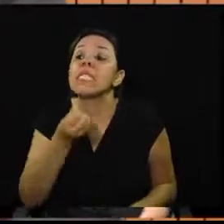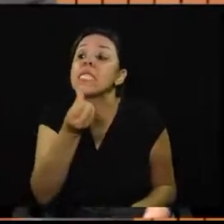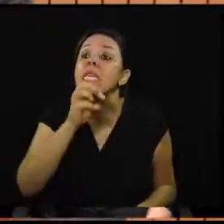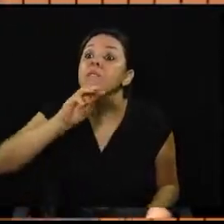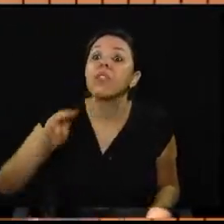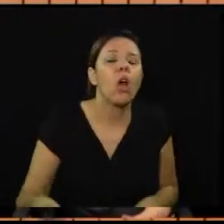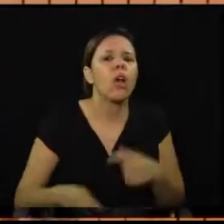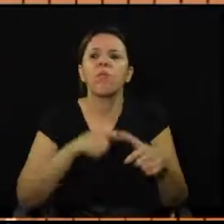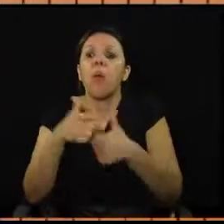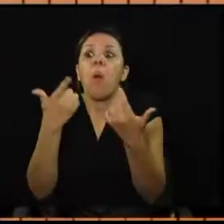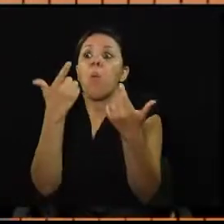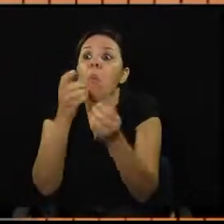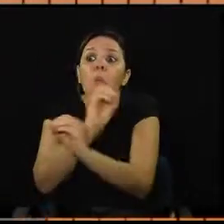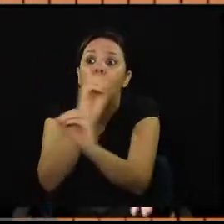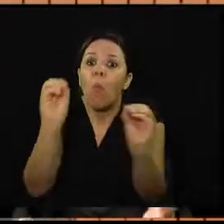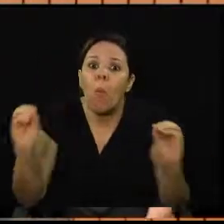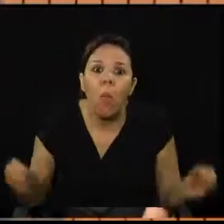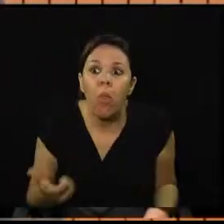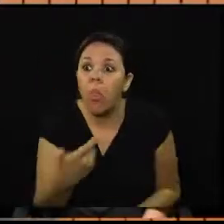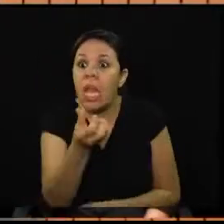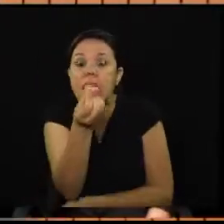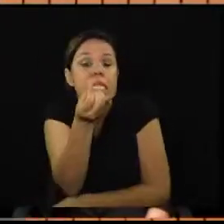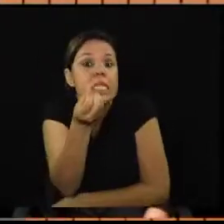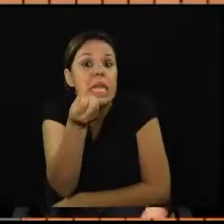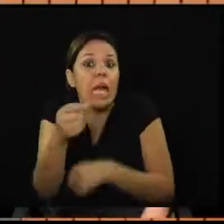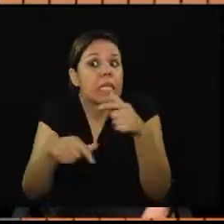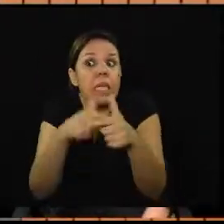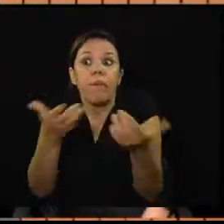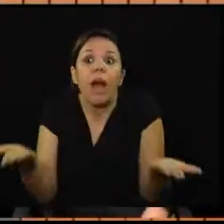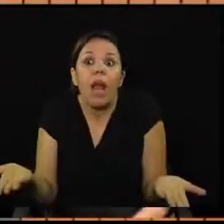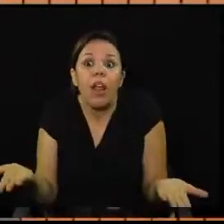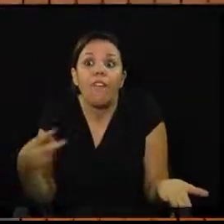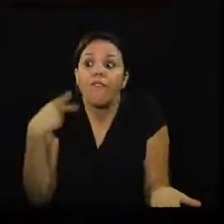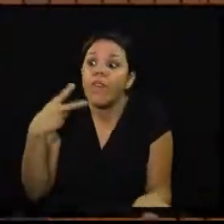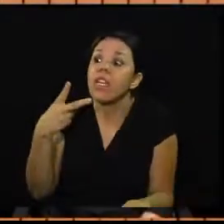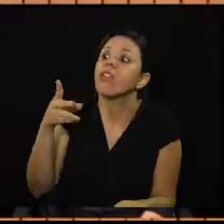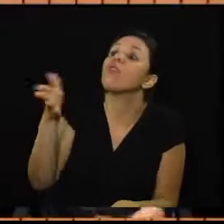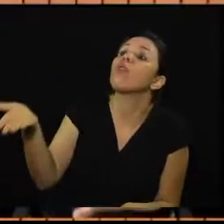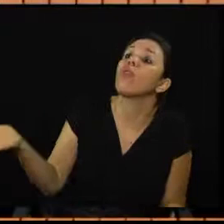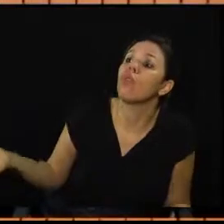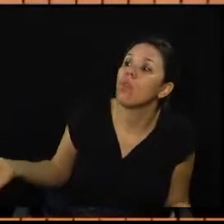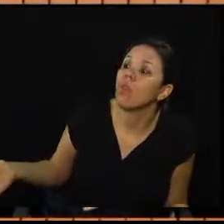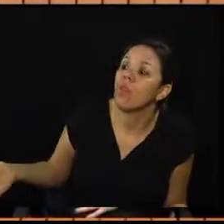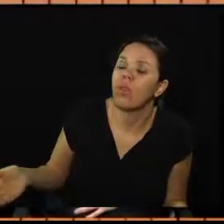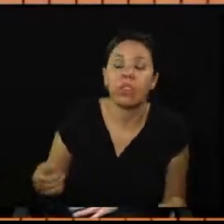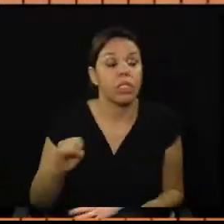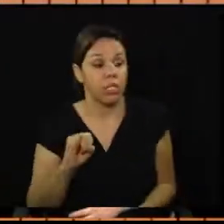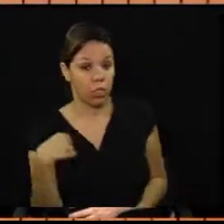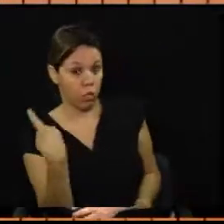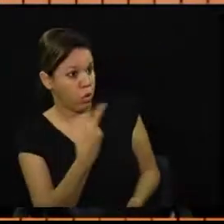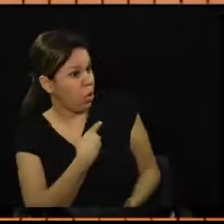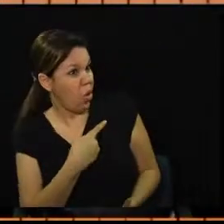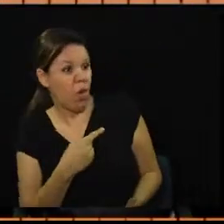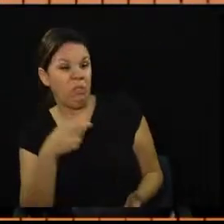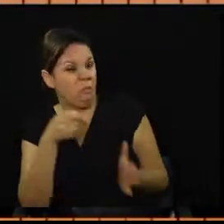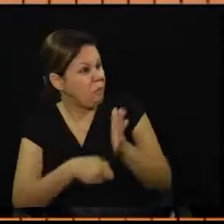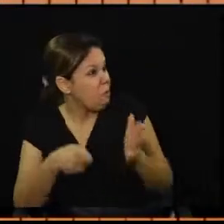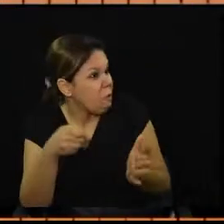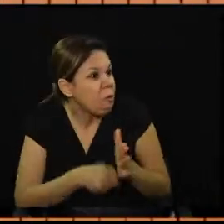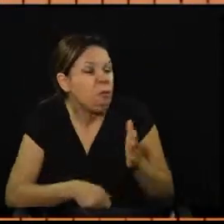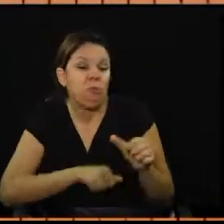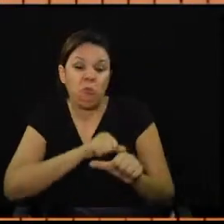fala, porque não tem meia dúzia de empregos, vereador Vinícius Grácio. Se nós não fizermos essa